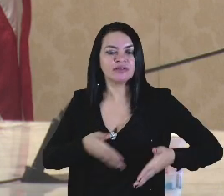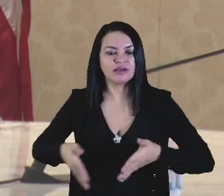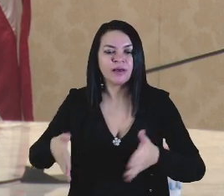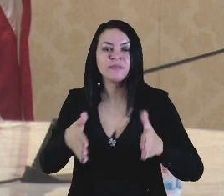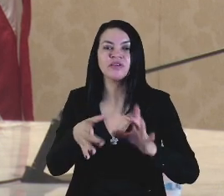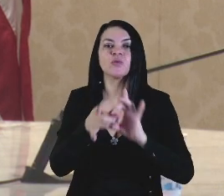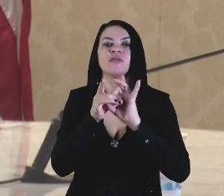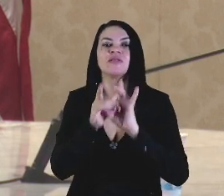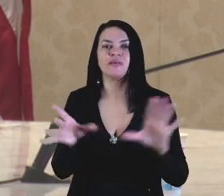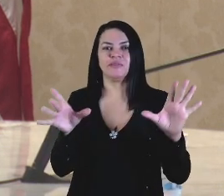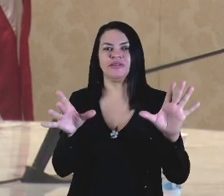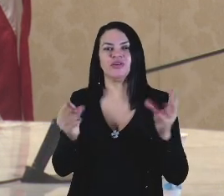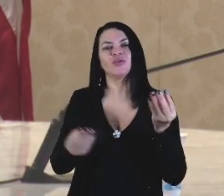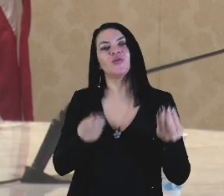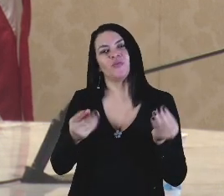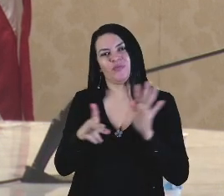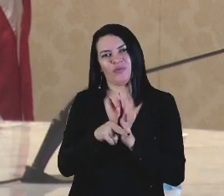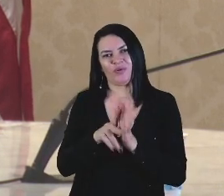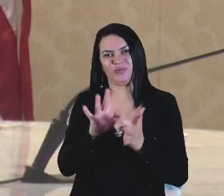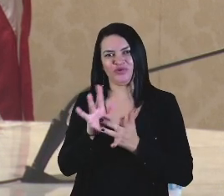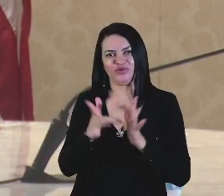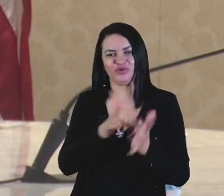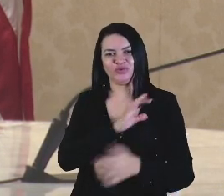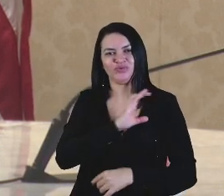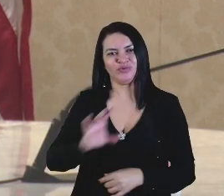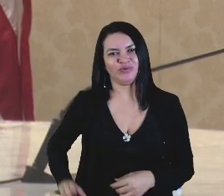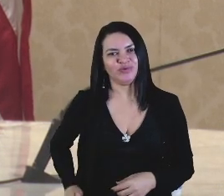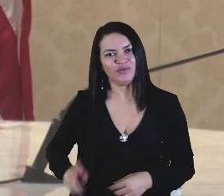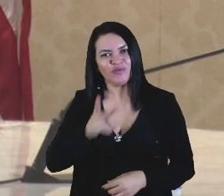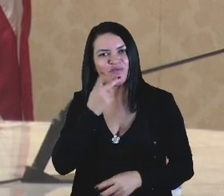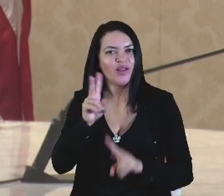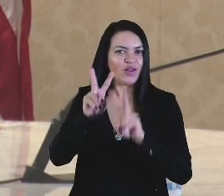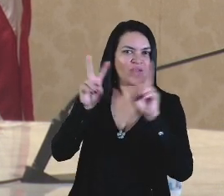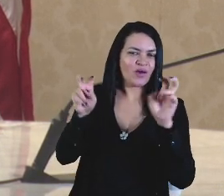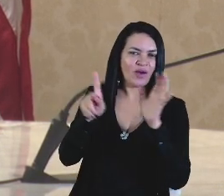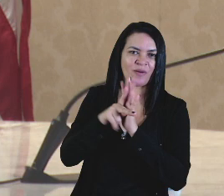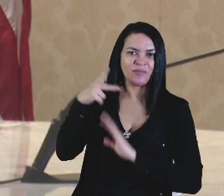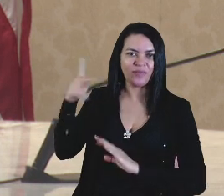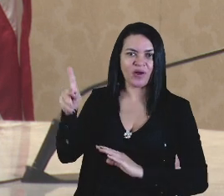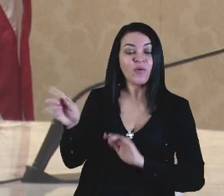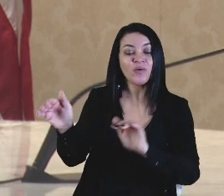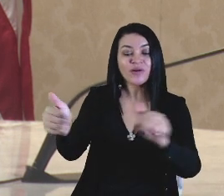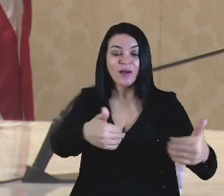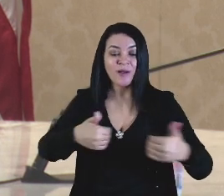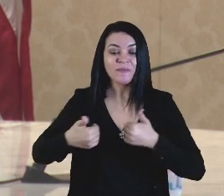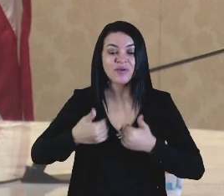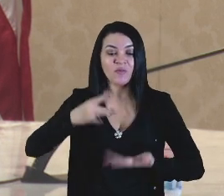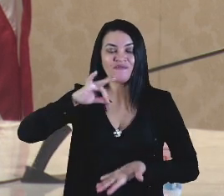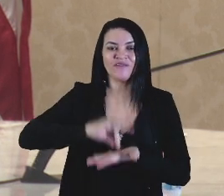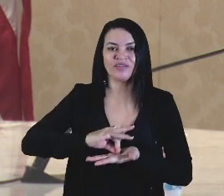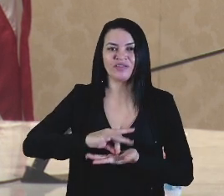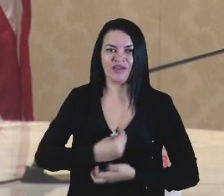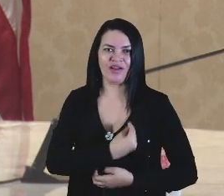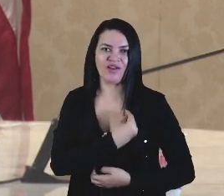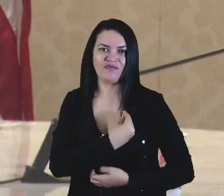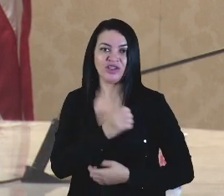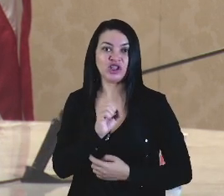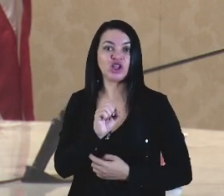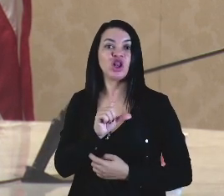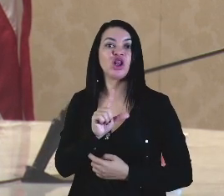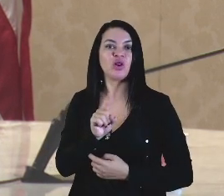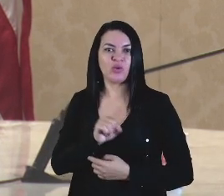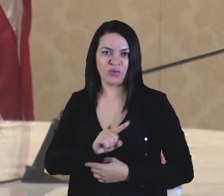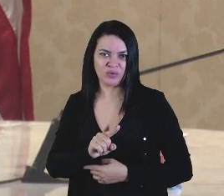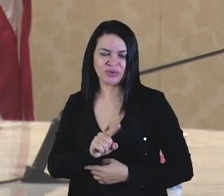de verdade, como o próprio Jesus Cristo o disse, em relação a ele próprio. Caminho, verdade, vida, luz.